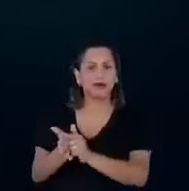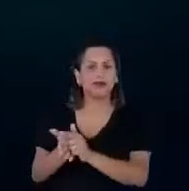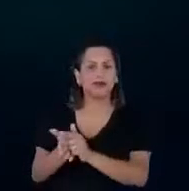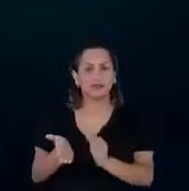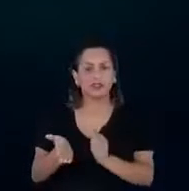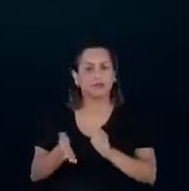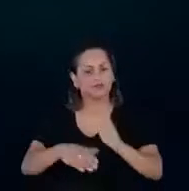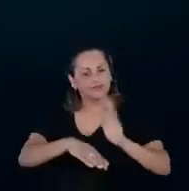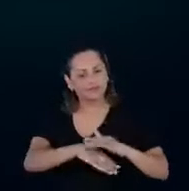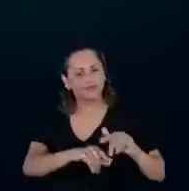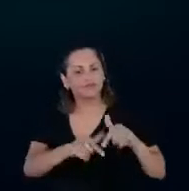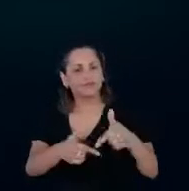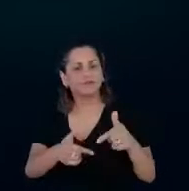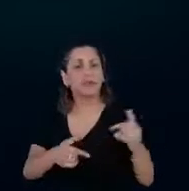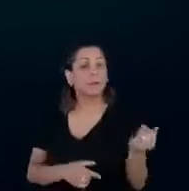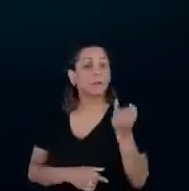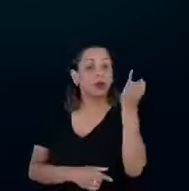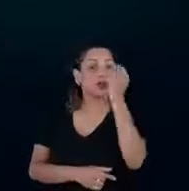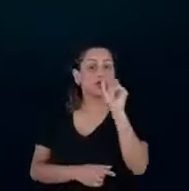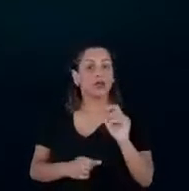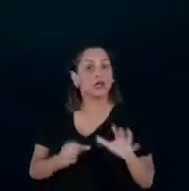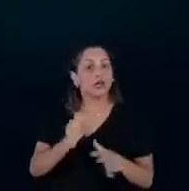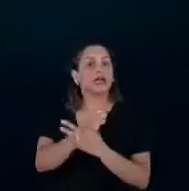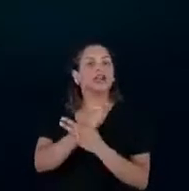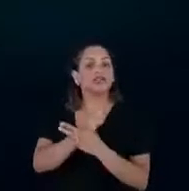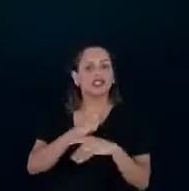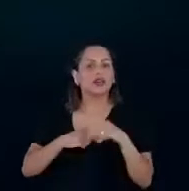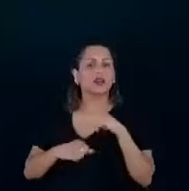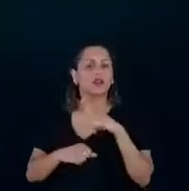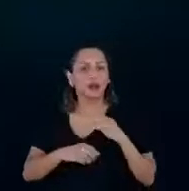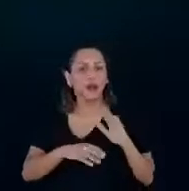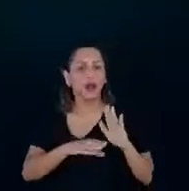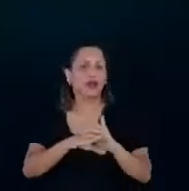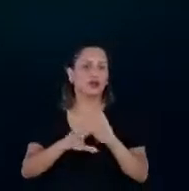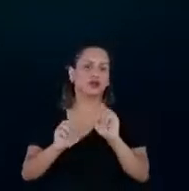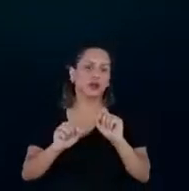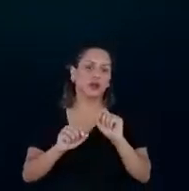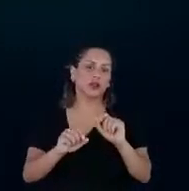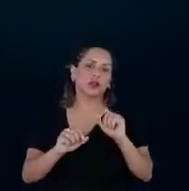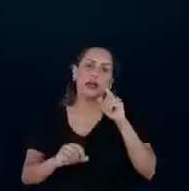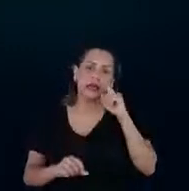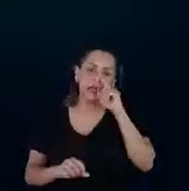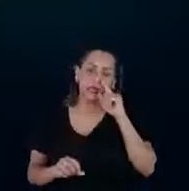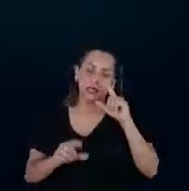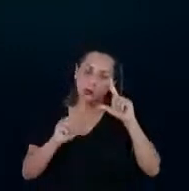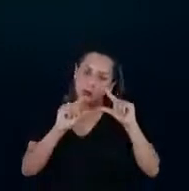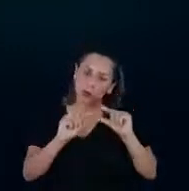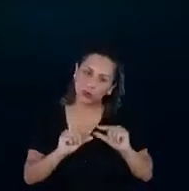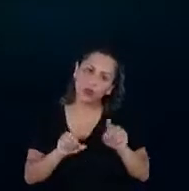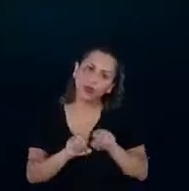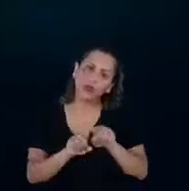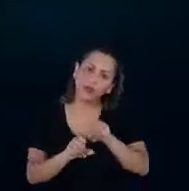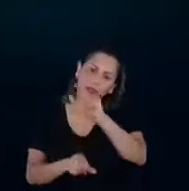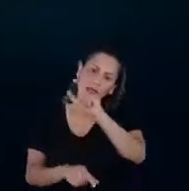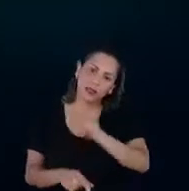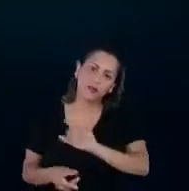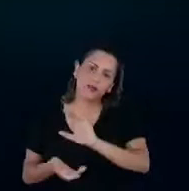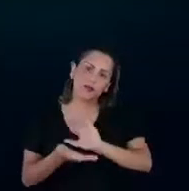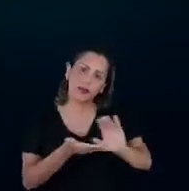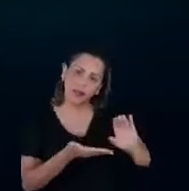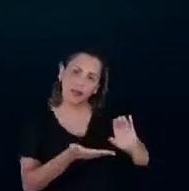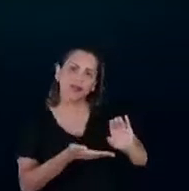super importante, que traz garantia, ajuda a reduzir esse risco também para o investimento privado,